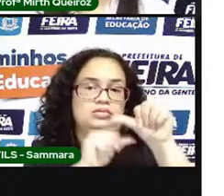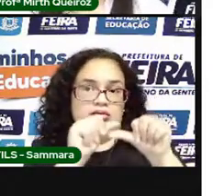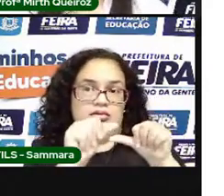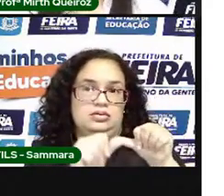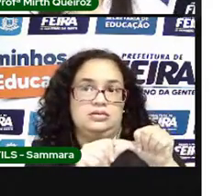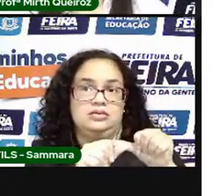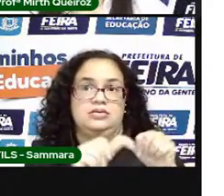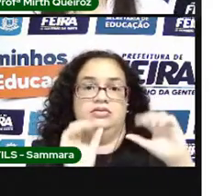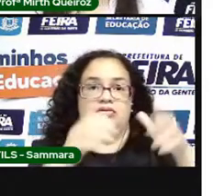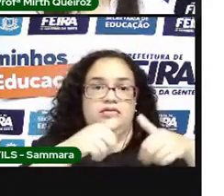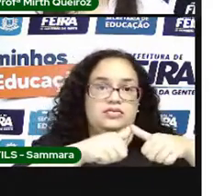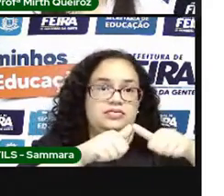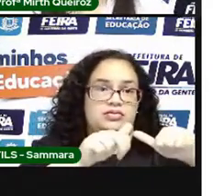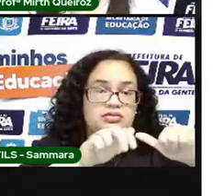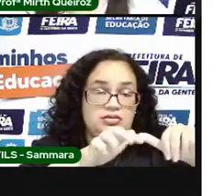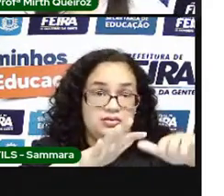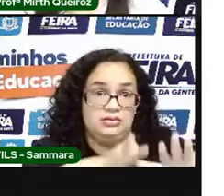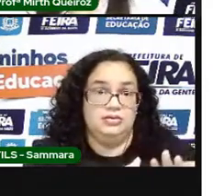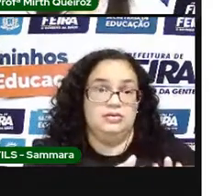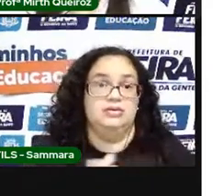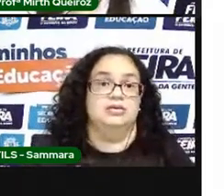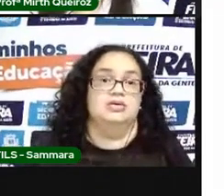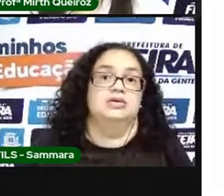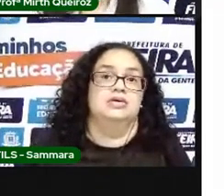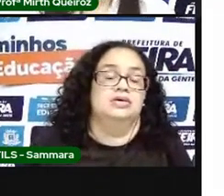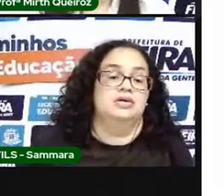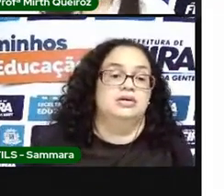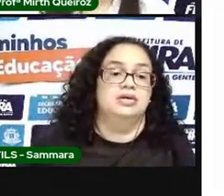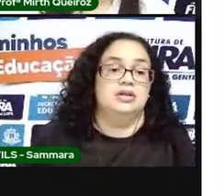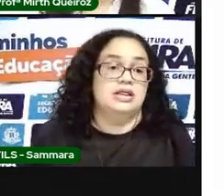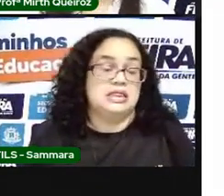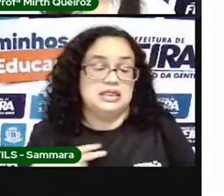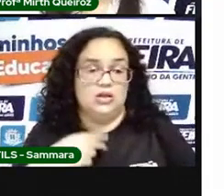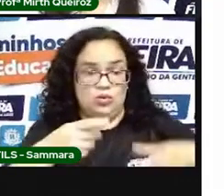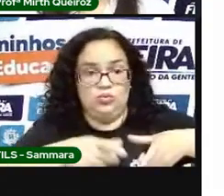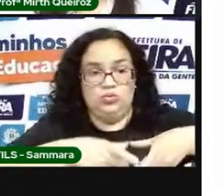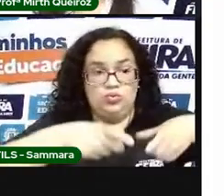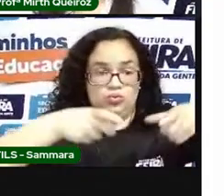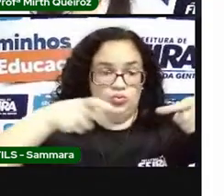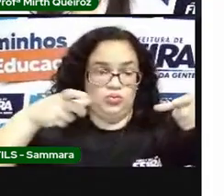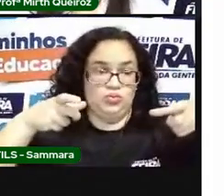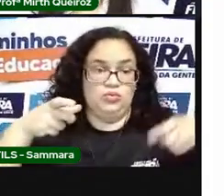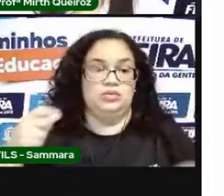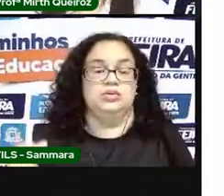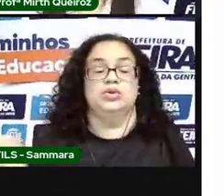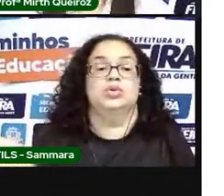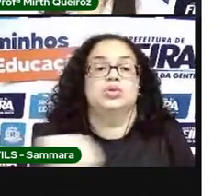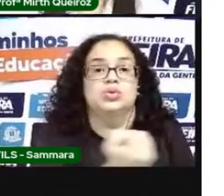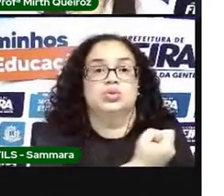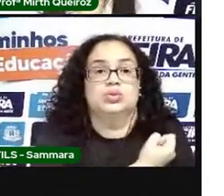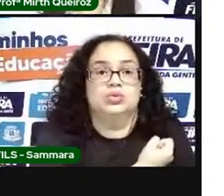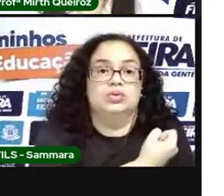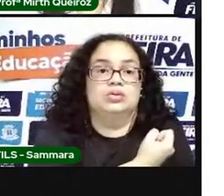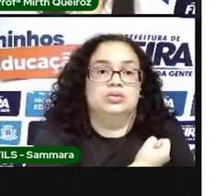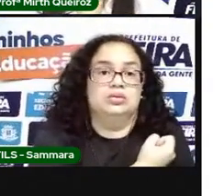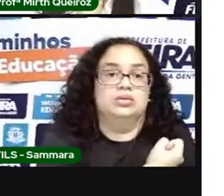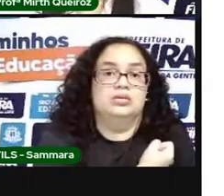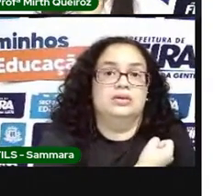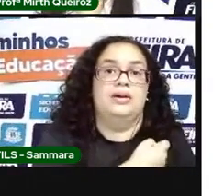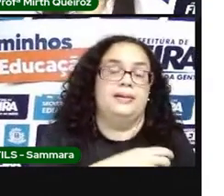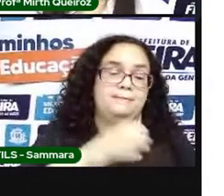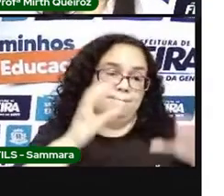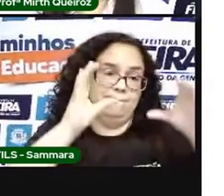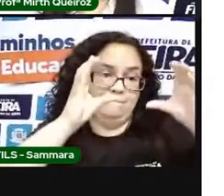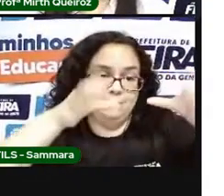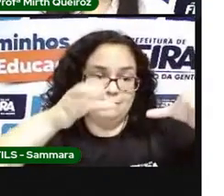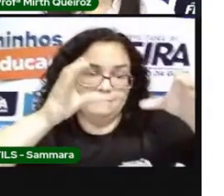elas ficam, elas viram. A gente não aumentou um número, no caso, bola, a